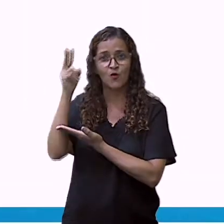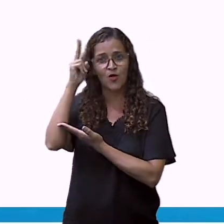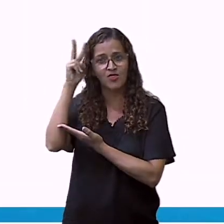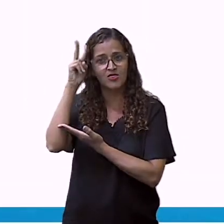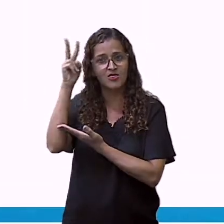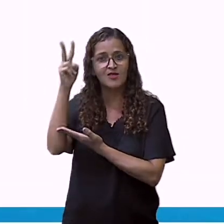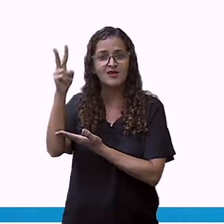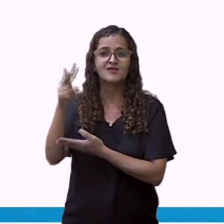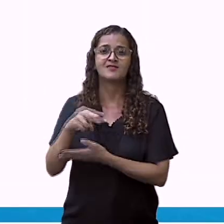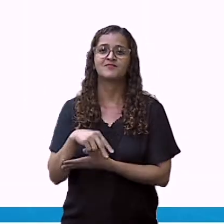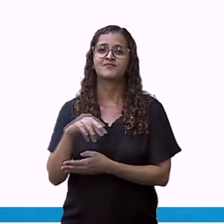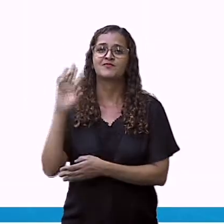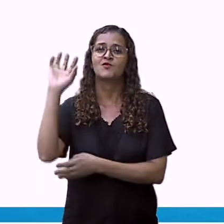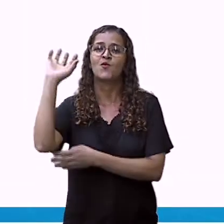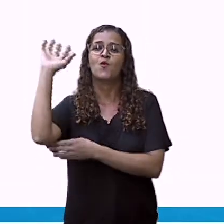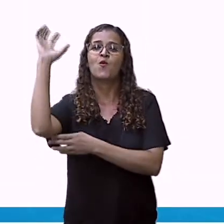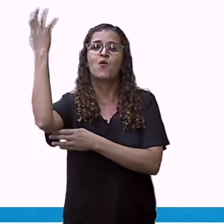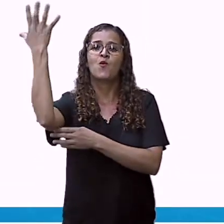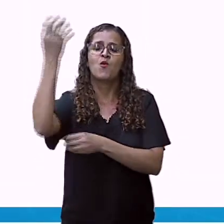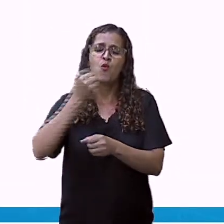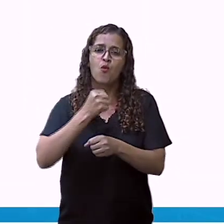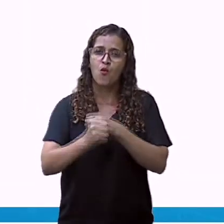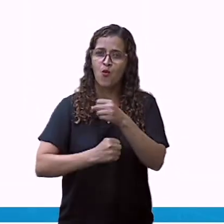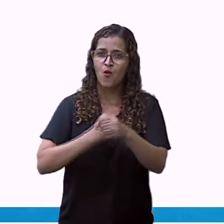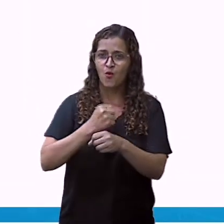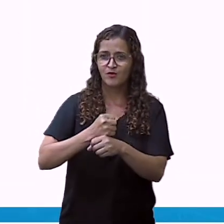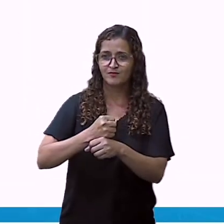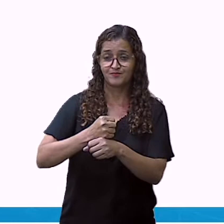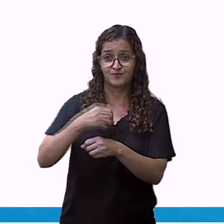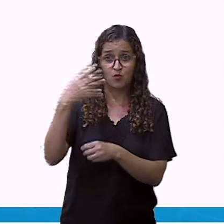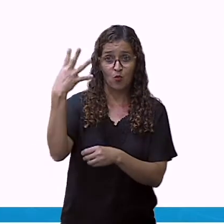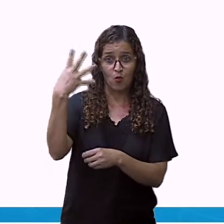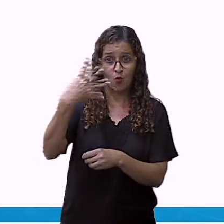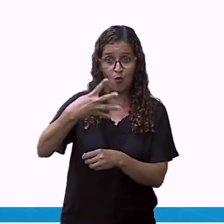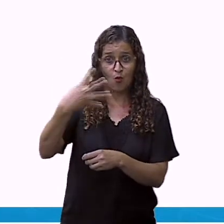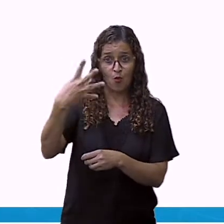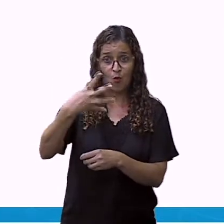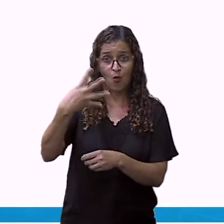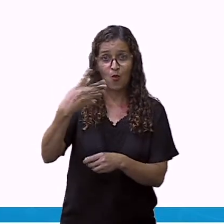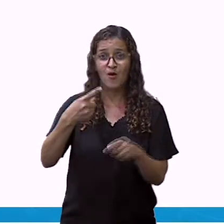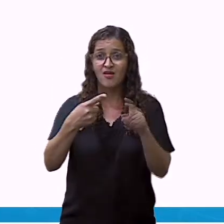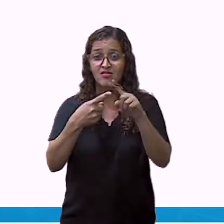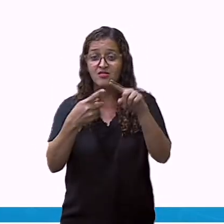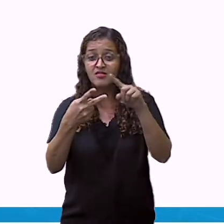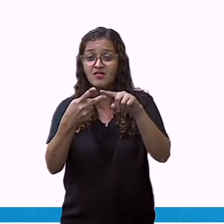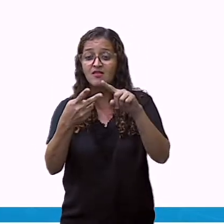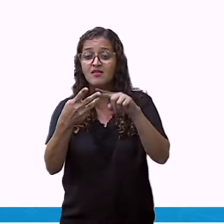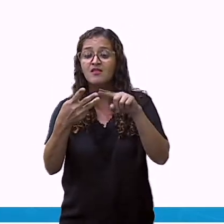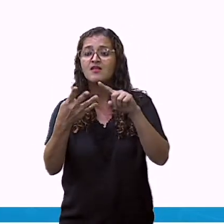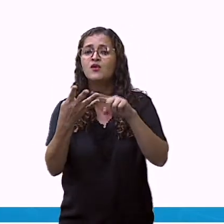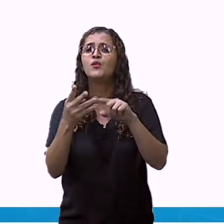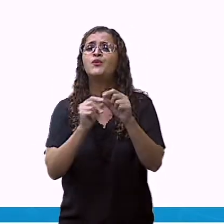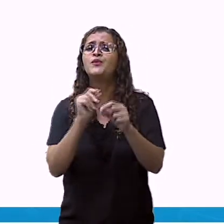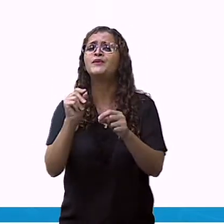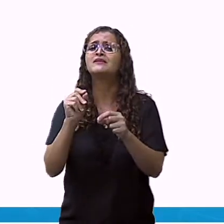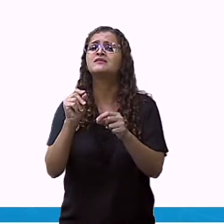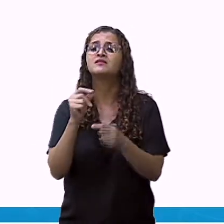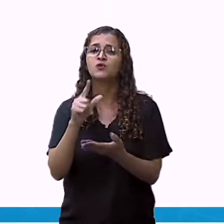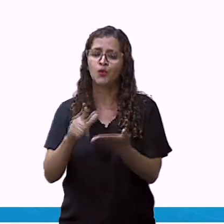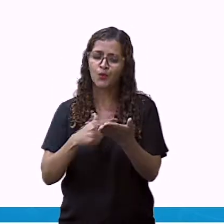As quatro estações. Quatro estações. Seguem lá quem escreveu esse livro.